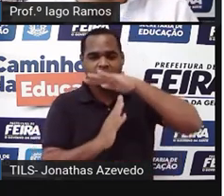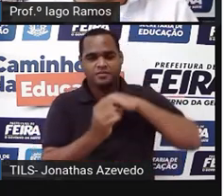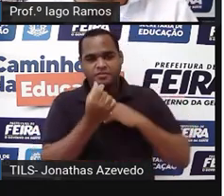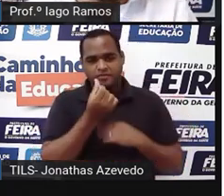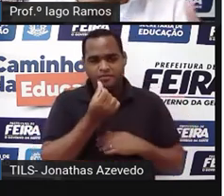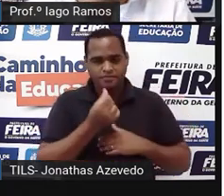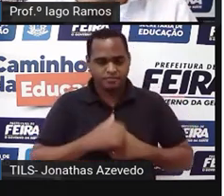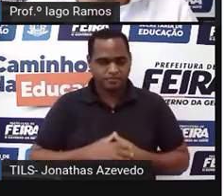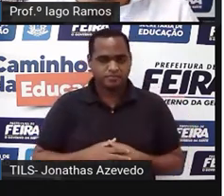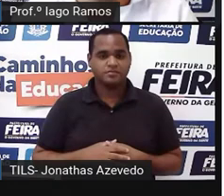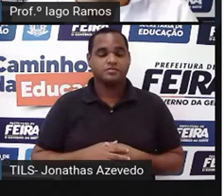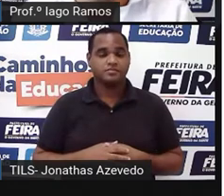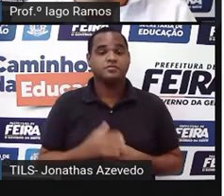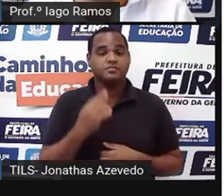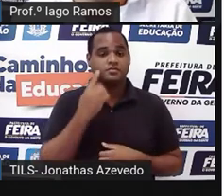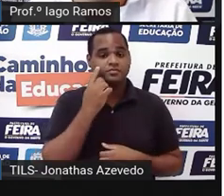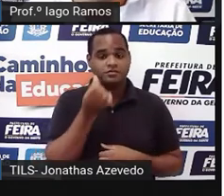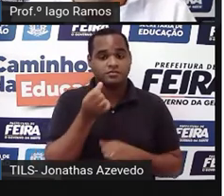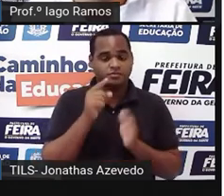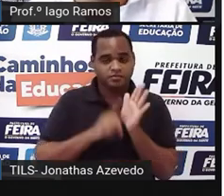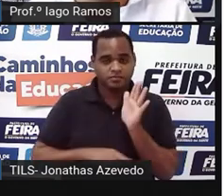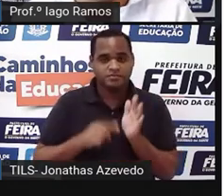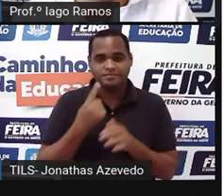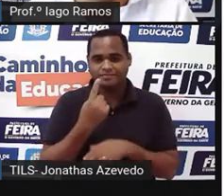5, é só fazer 6 menos 1.